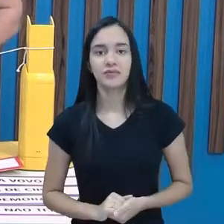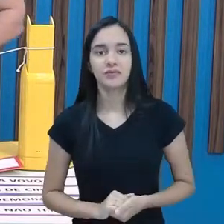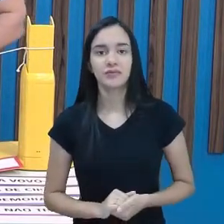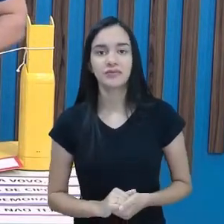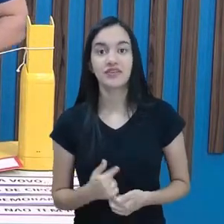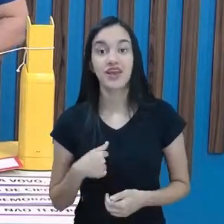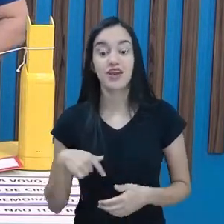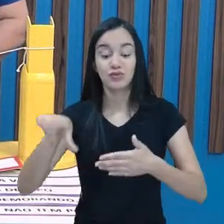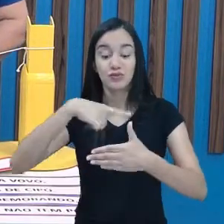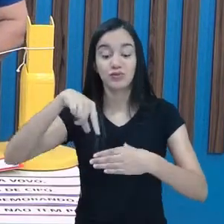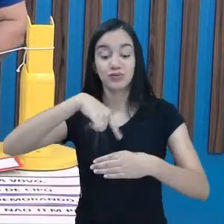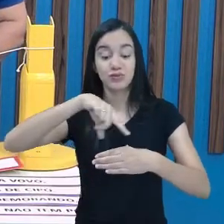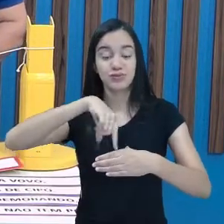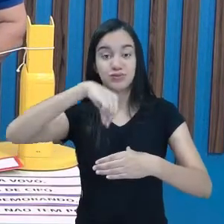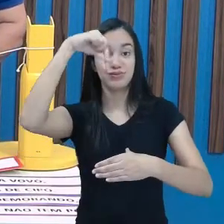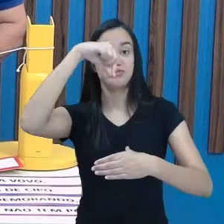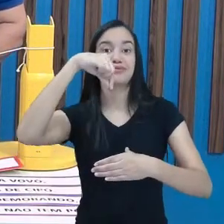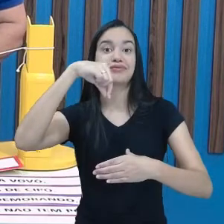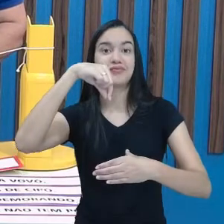Vou puxar outro, tá?